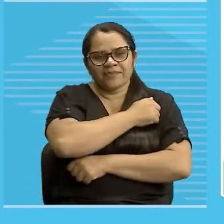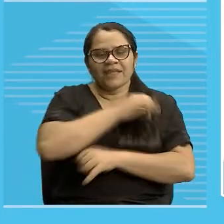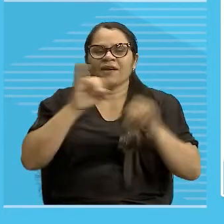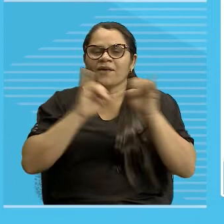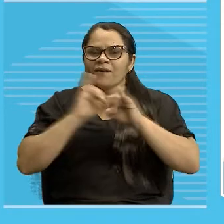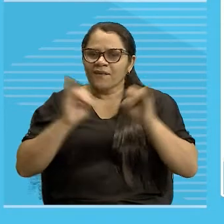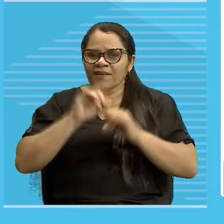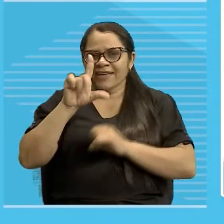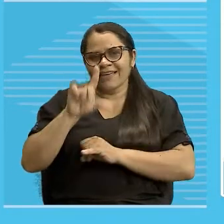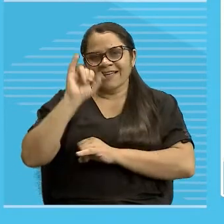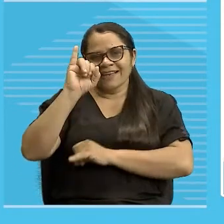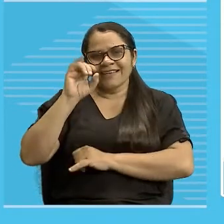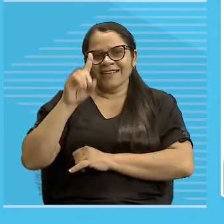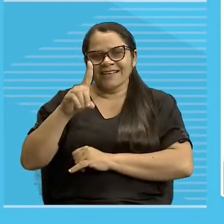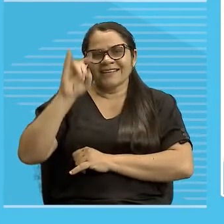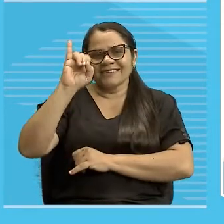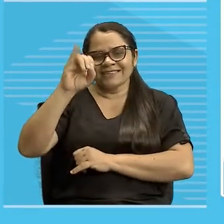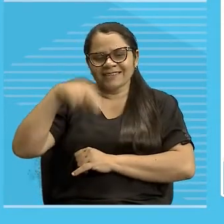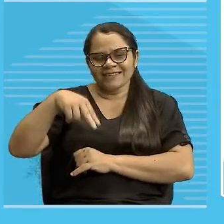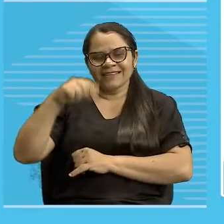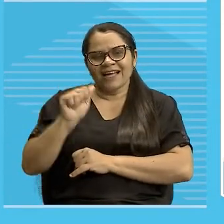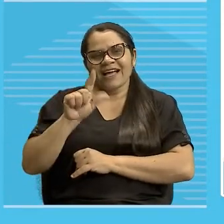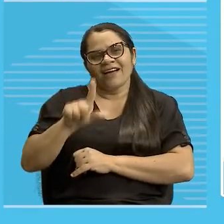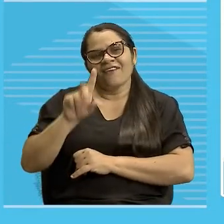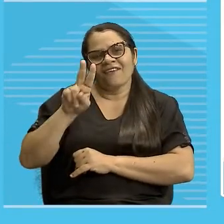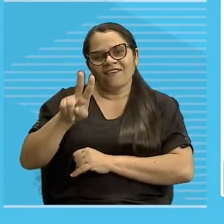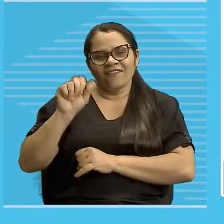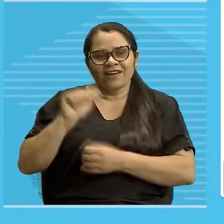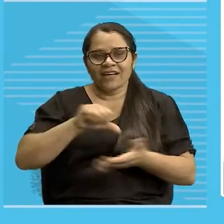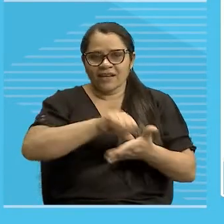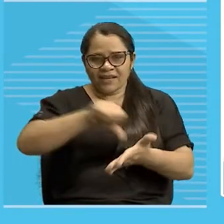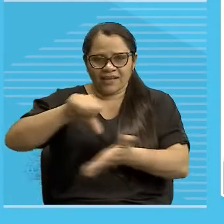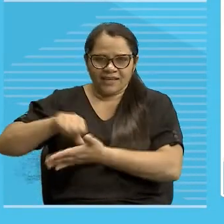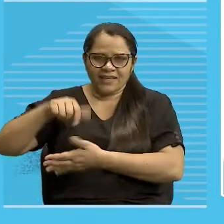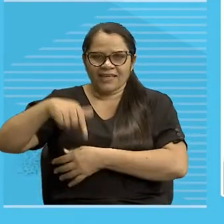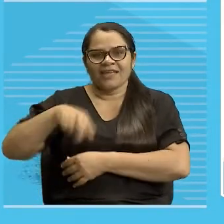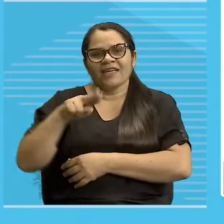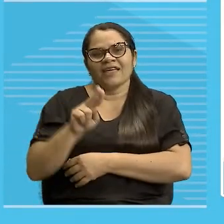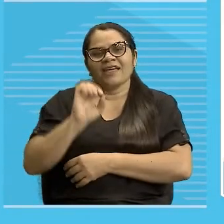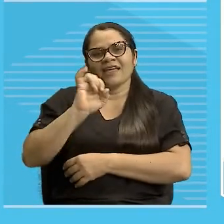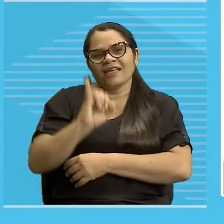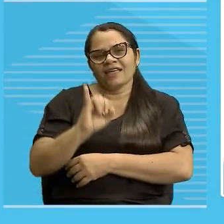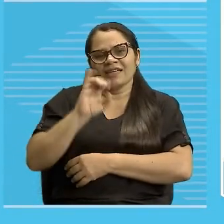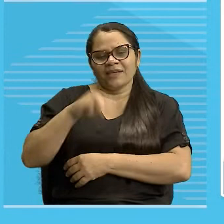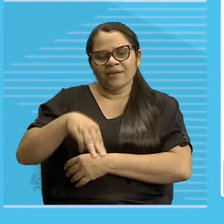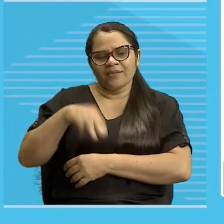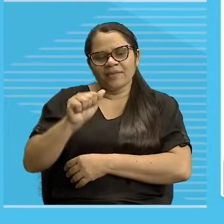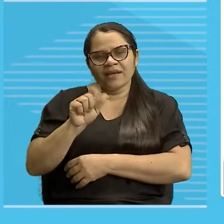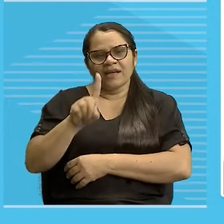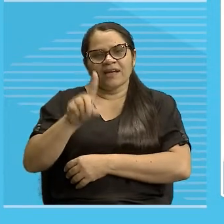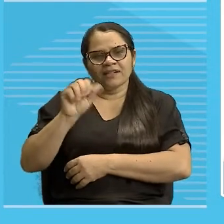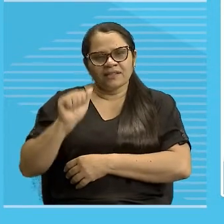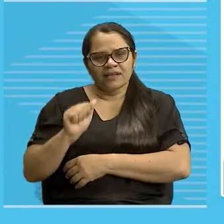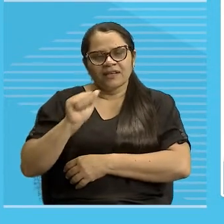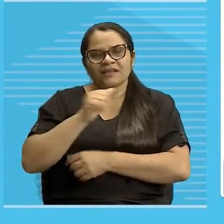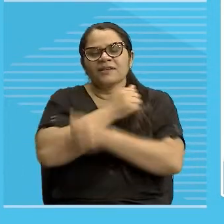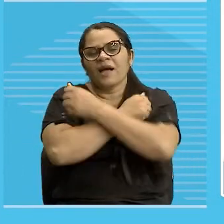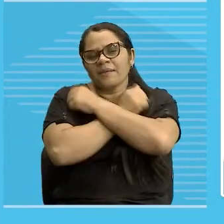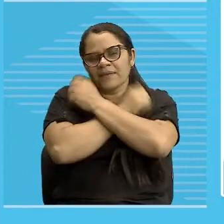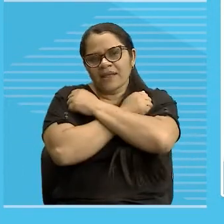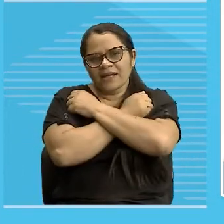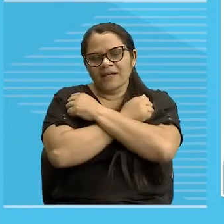acho que ela de Nalva, tô quase cega, deixa a galera de Miguel Leão, queimada nova está aqui conosco, um abraço, para esta galerinha